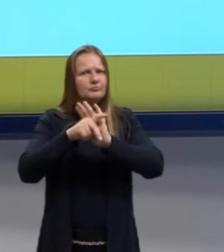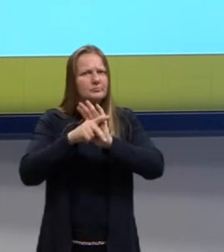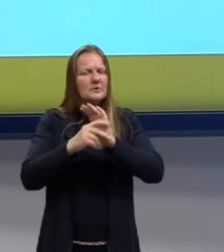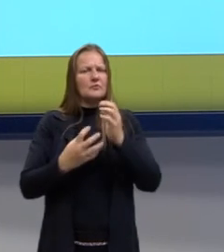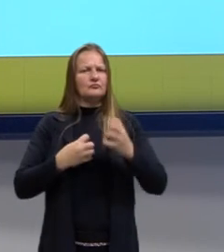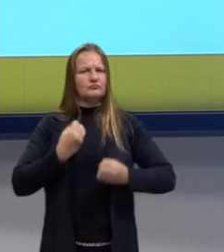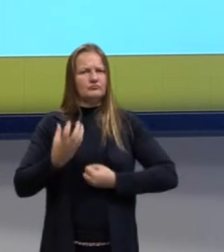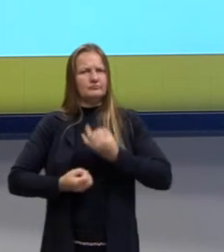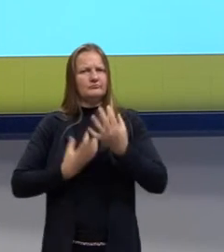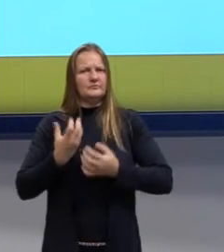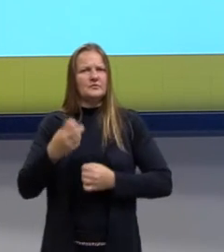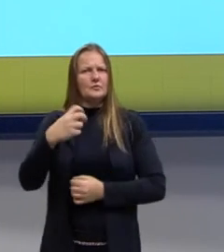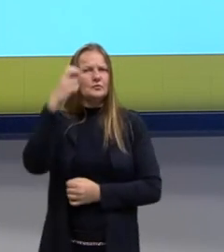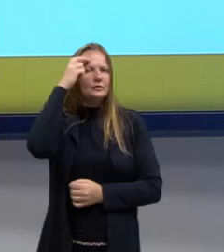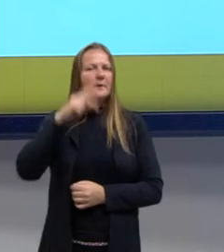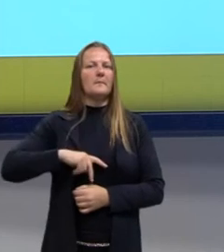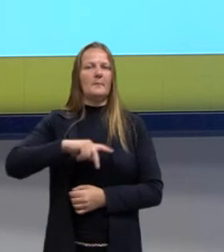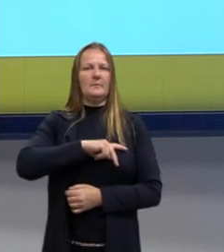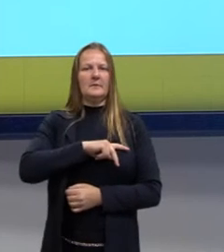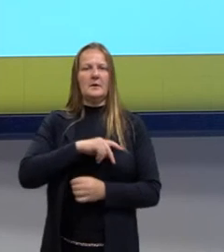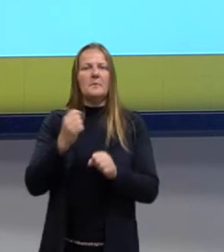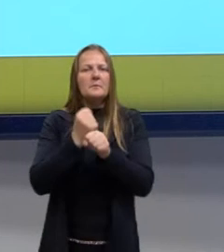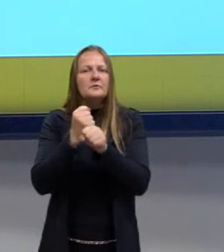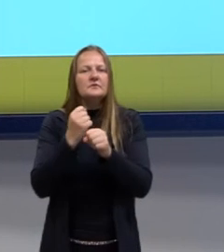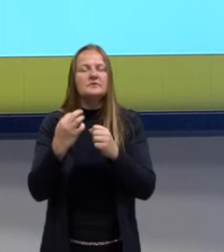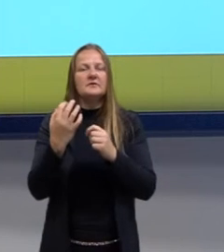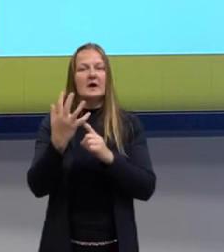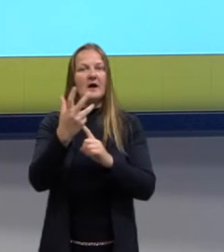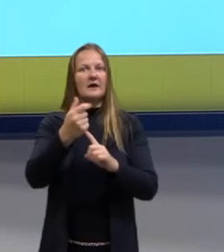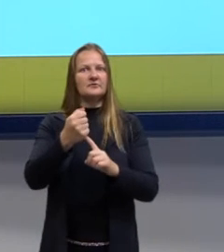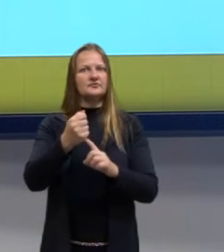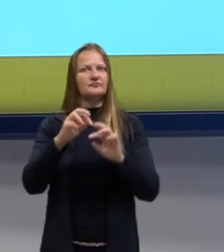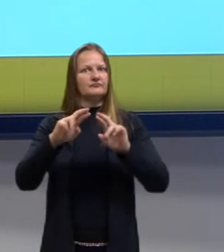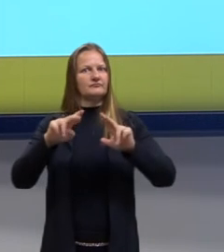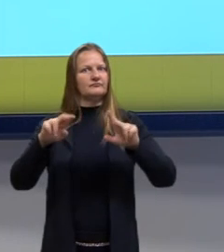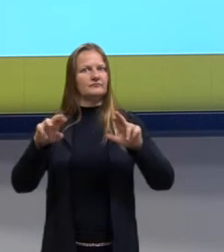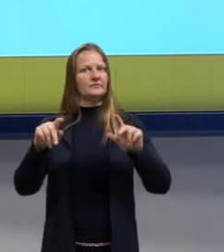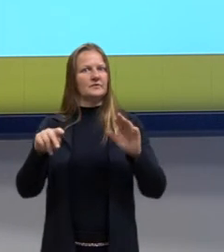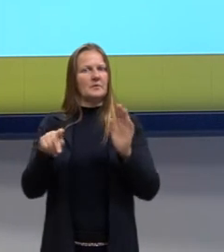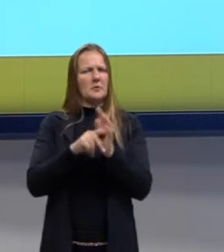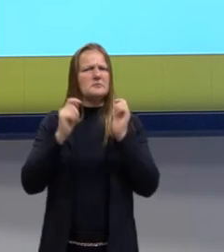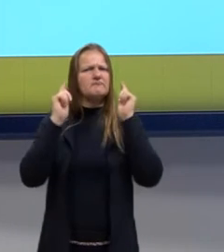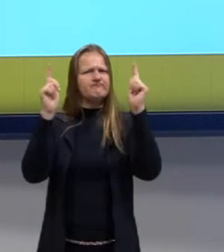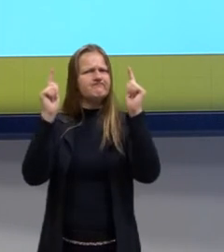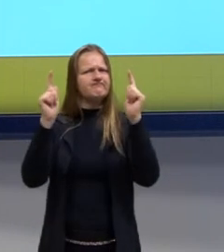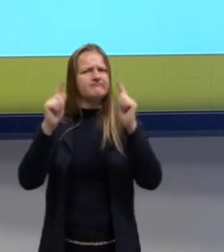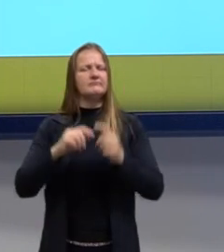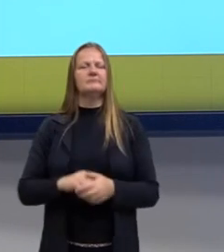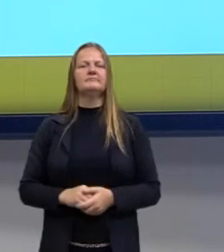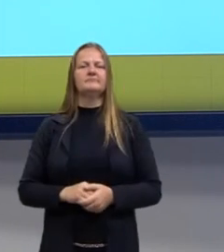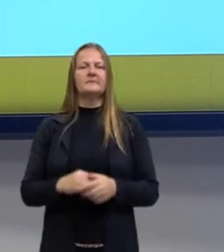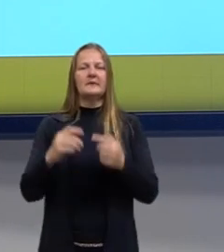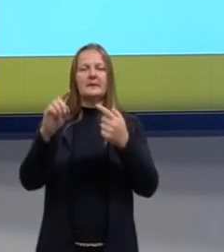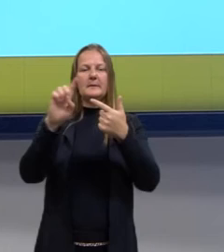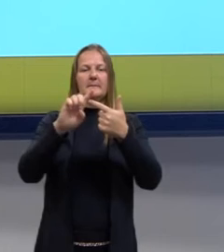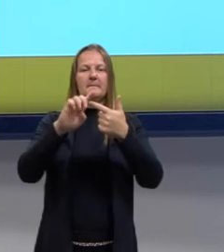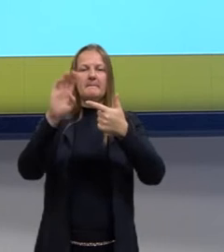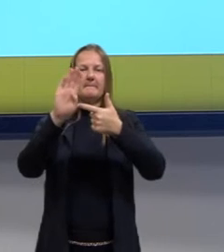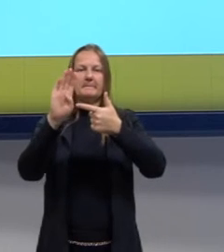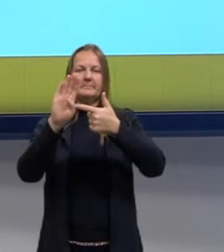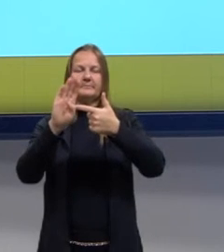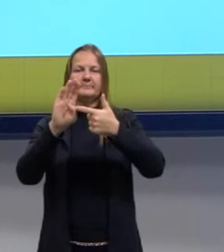expressões da cultura popular para produzir uma arte efêmera destinada ao protesto? Alternativa B.